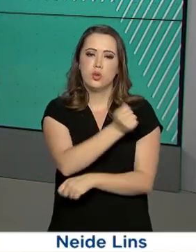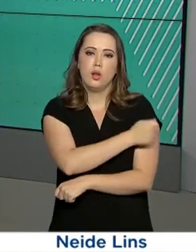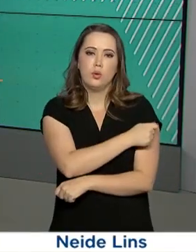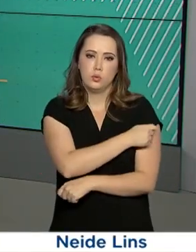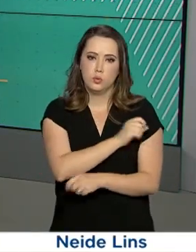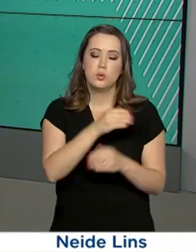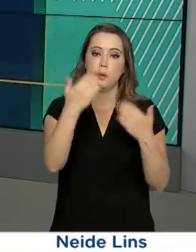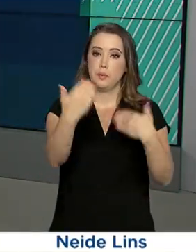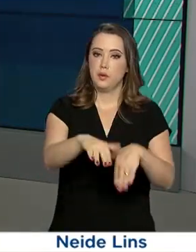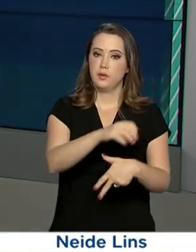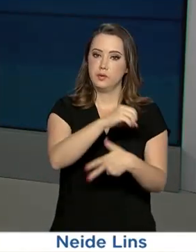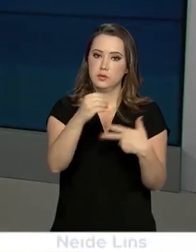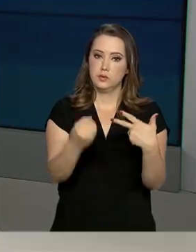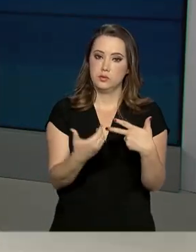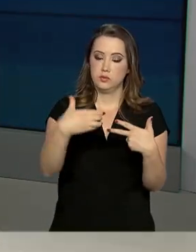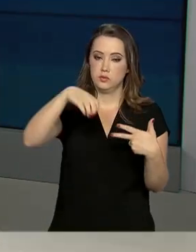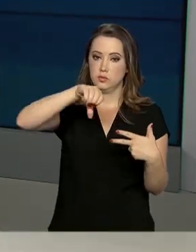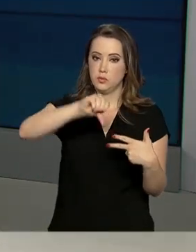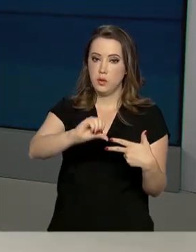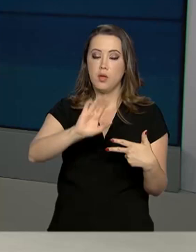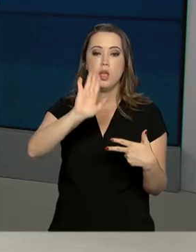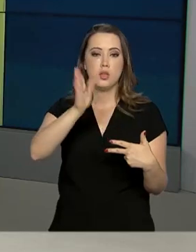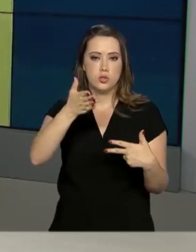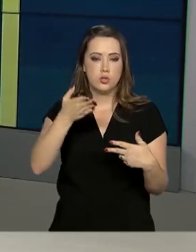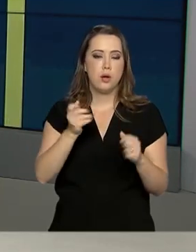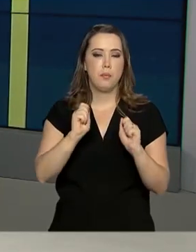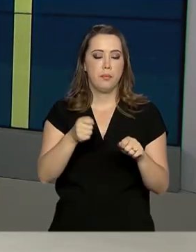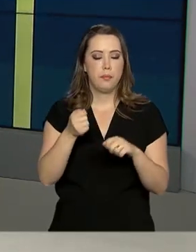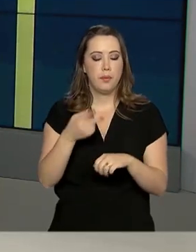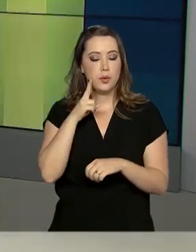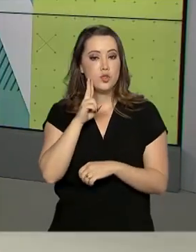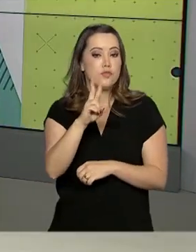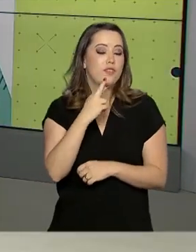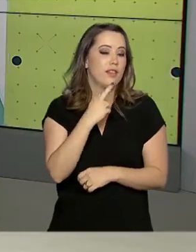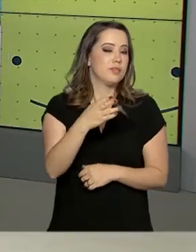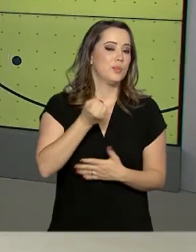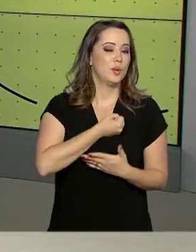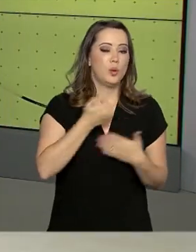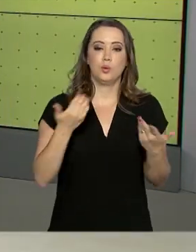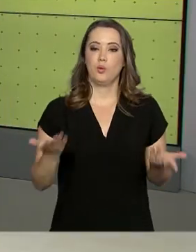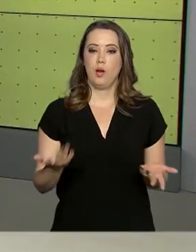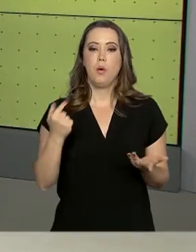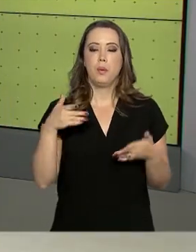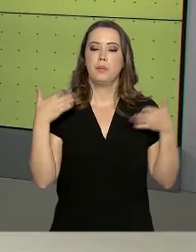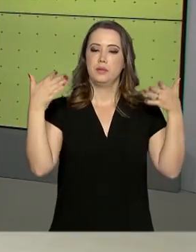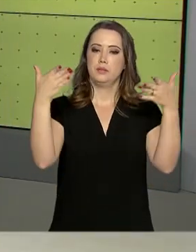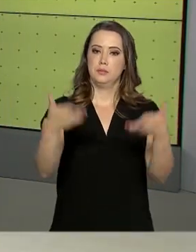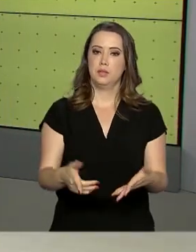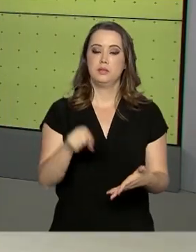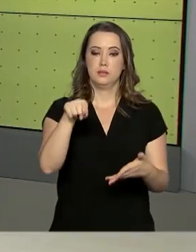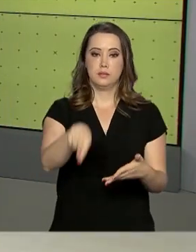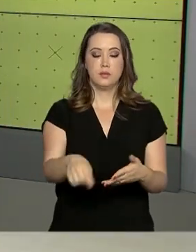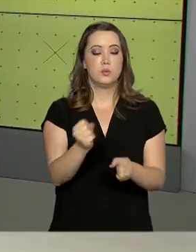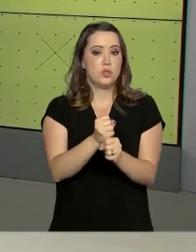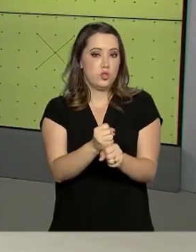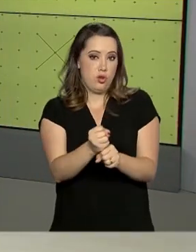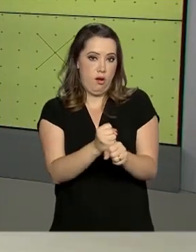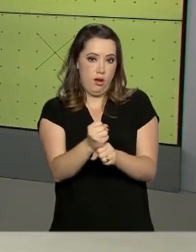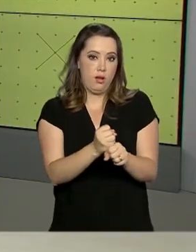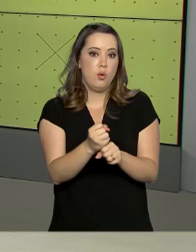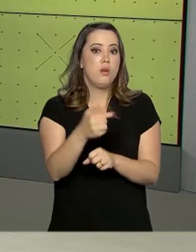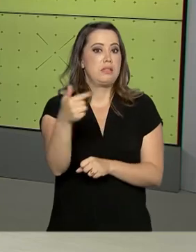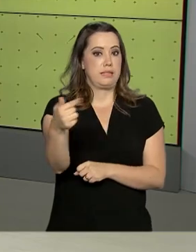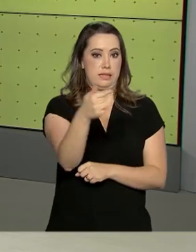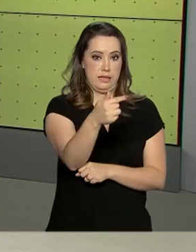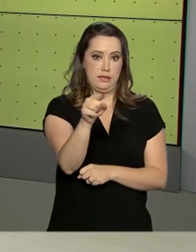fizeram a prova do Enem em 2019 já podem consultar os resultados. A taxa de participação desta edição chegou a